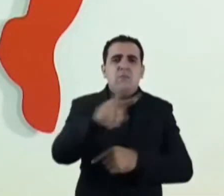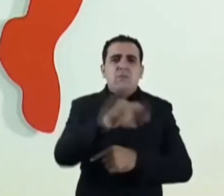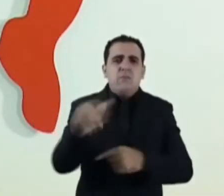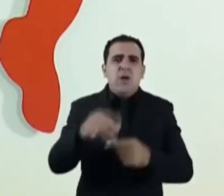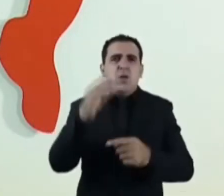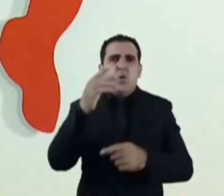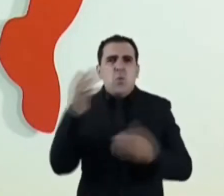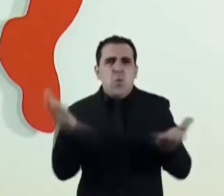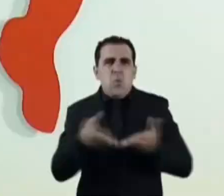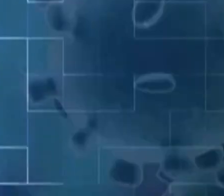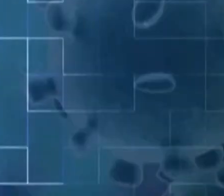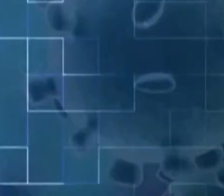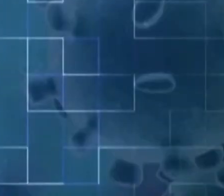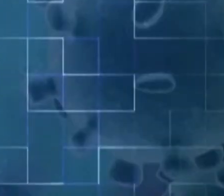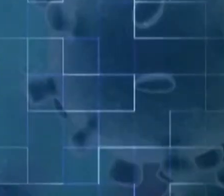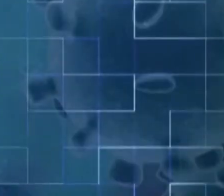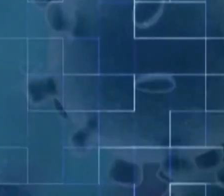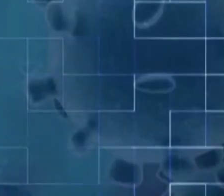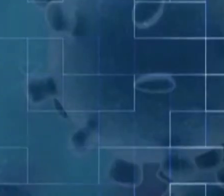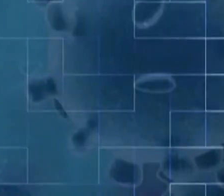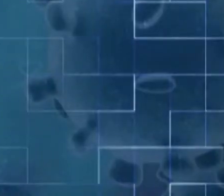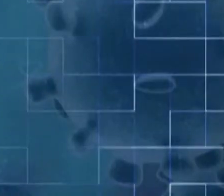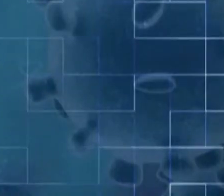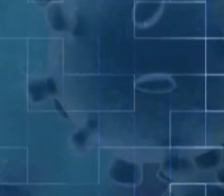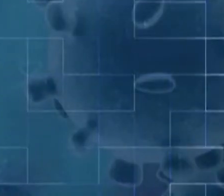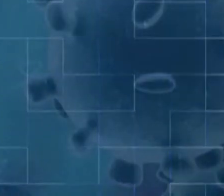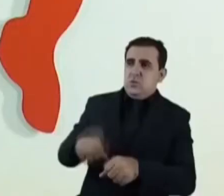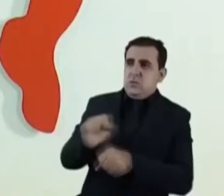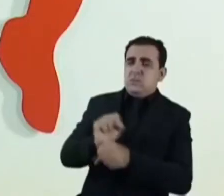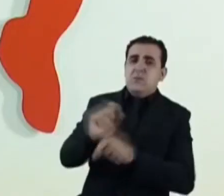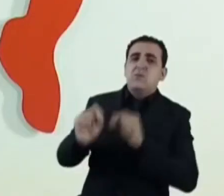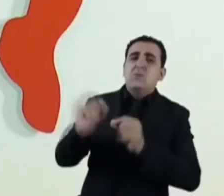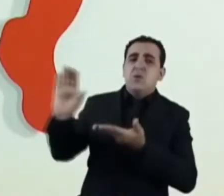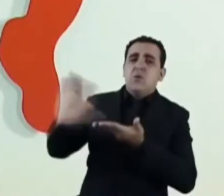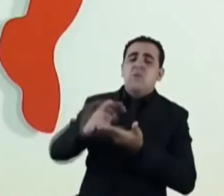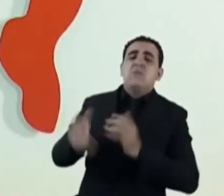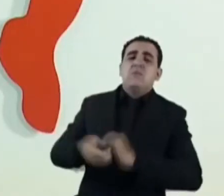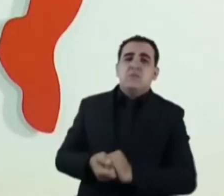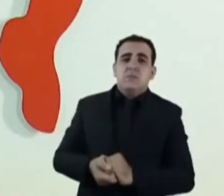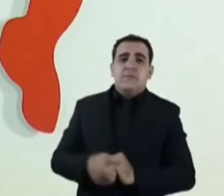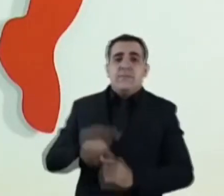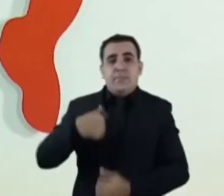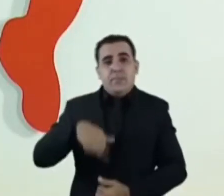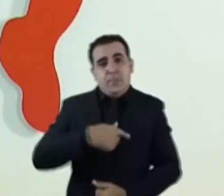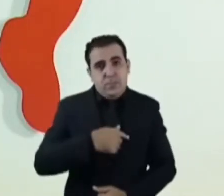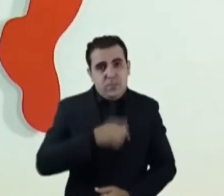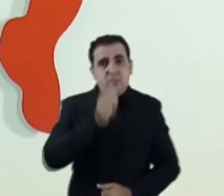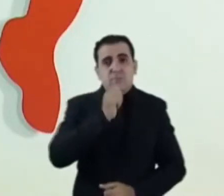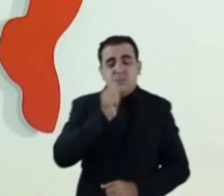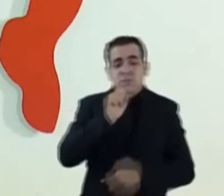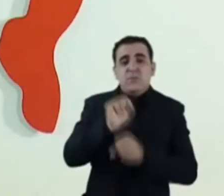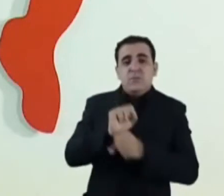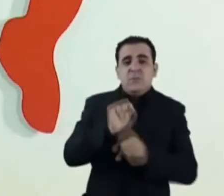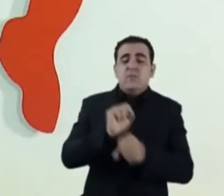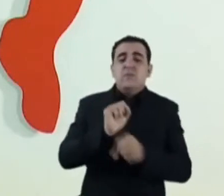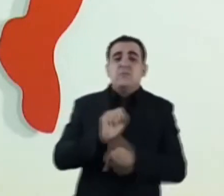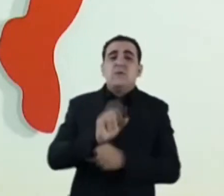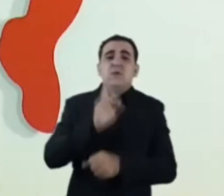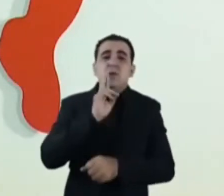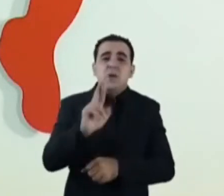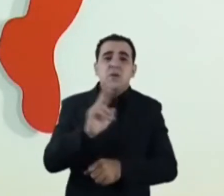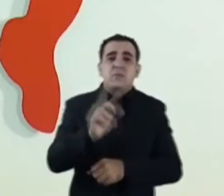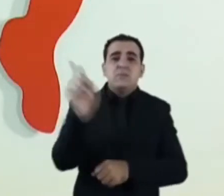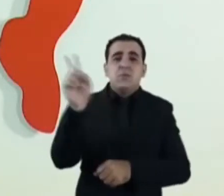Tavares entre hoje e amanhã. Recursos federais. Nós estamos aguardando as definições federais. Houve